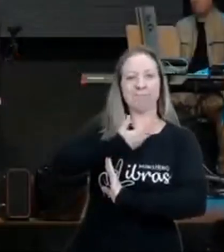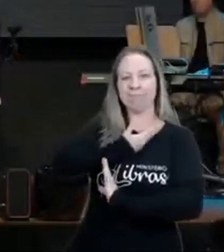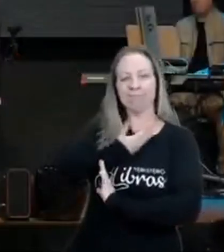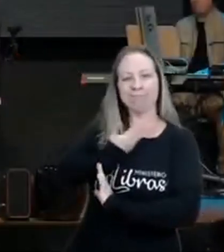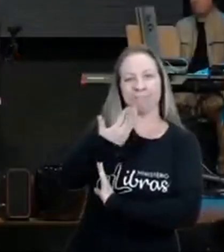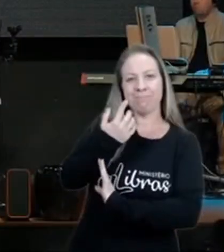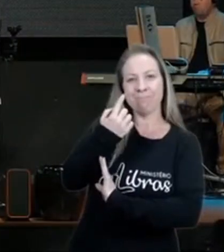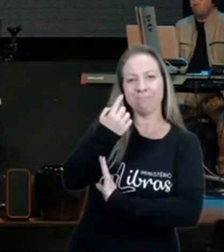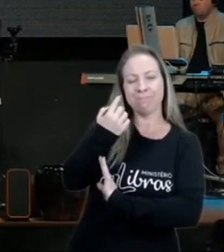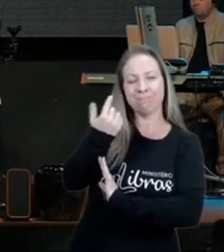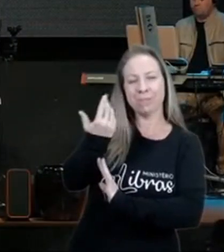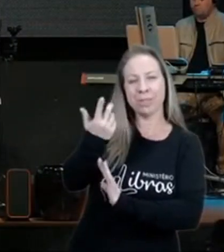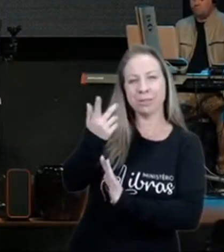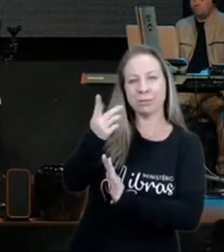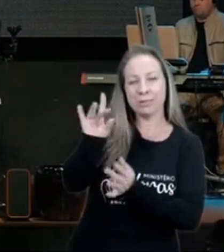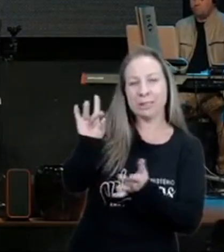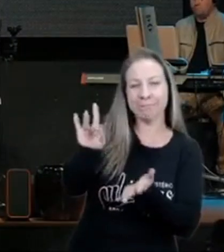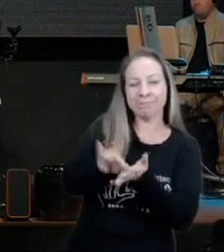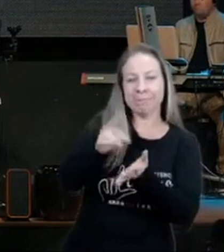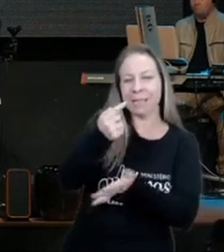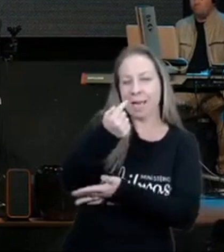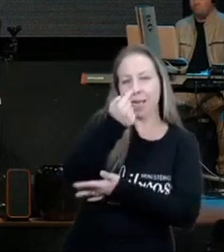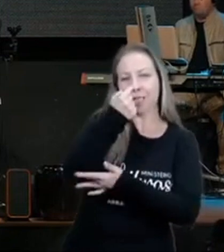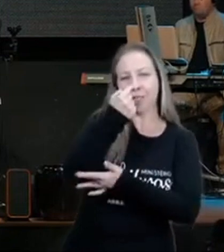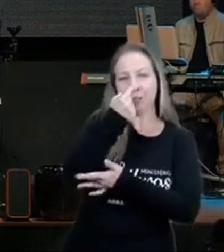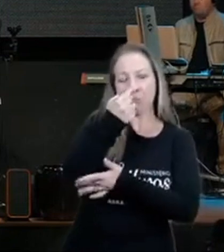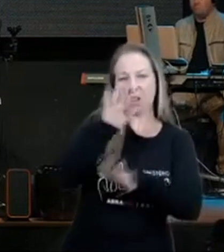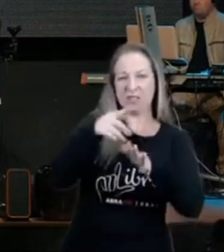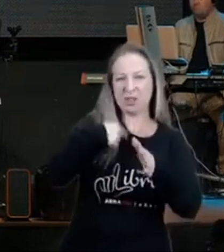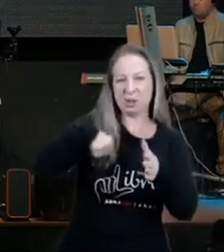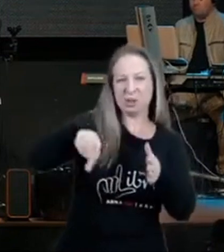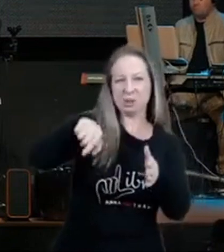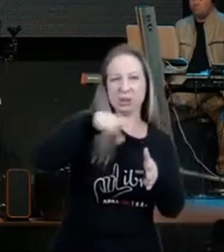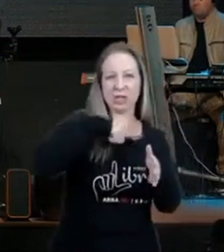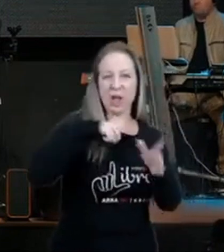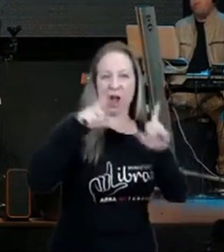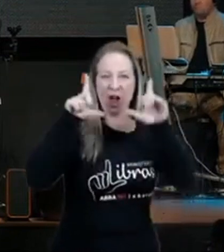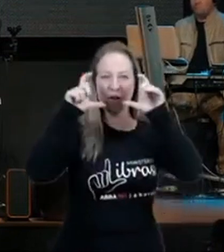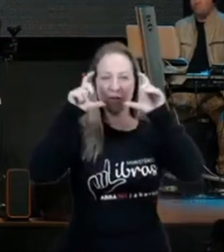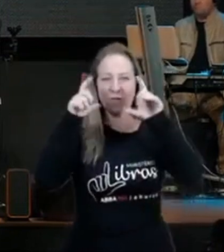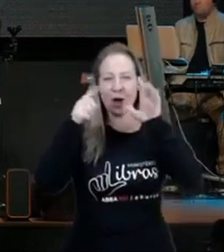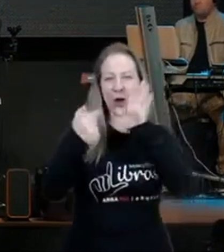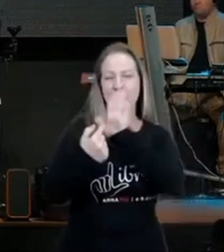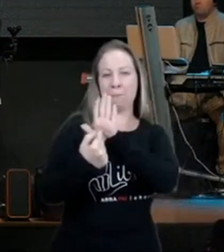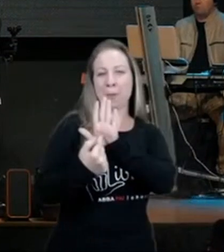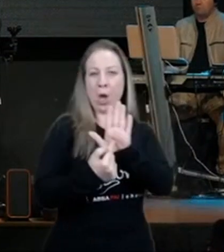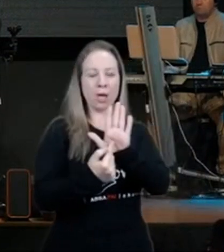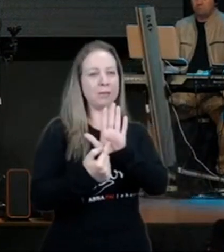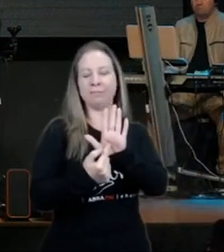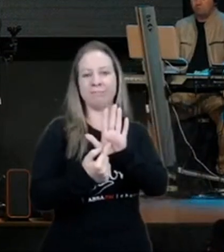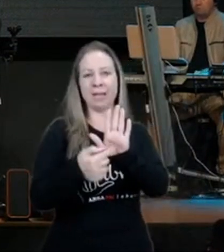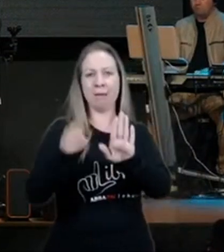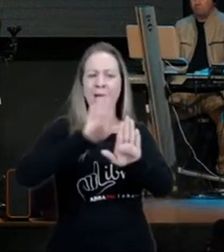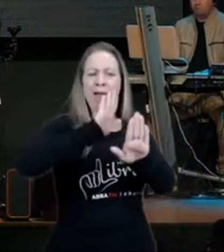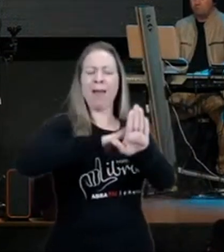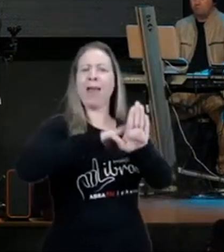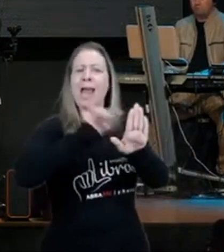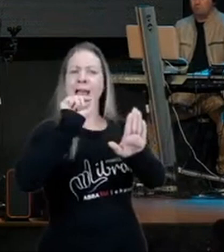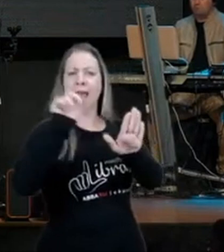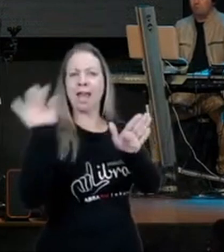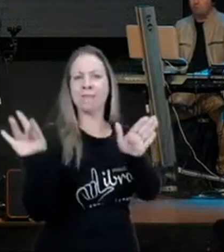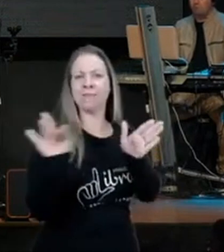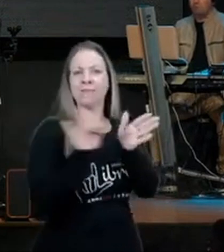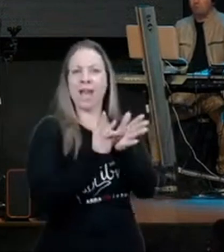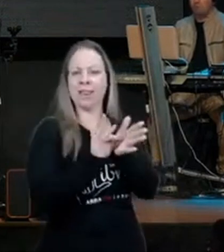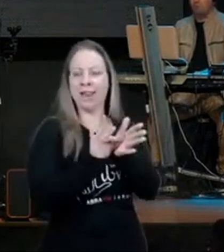maquiagem, conseguem enxergar além do sorriso, além da foto bonita, além, Titos são pessoas que olham